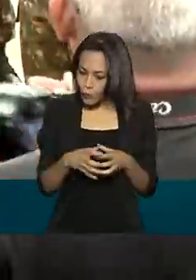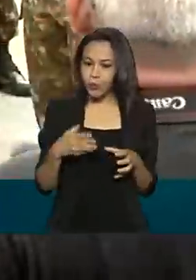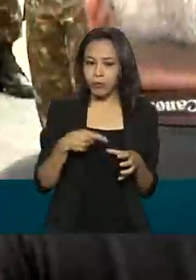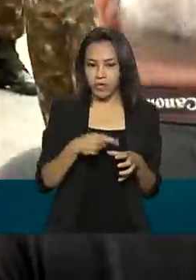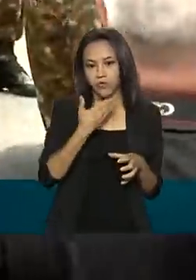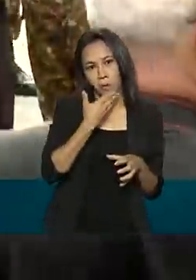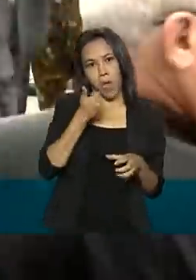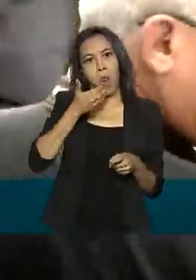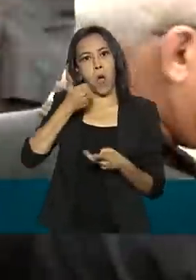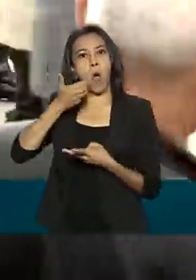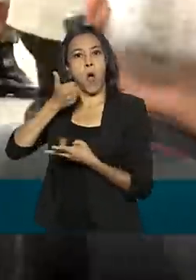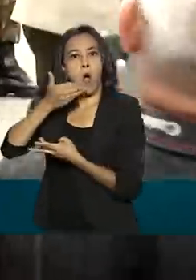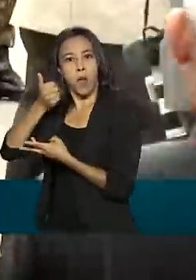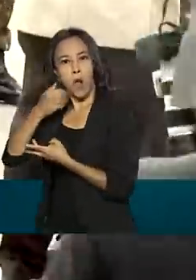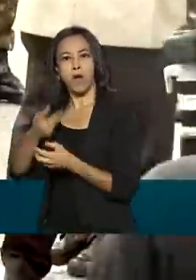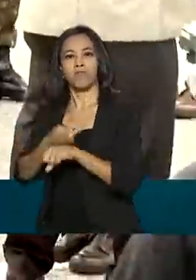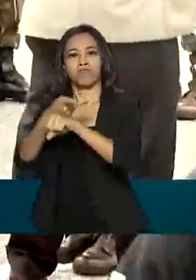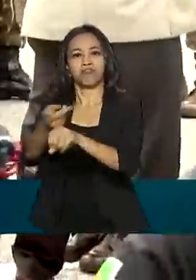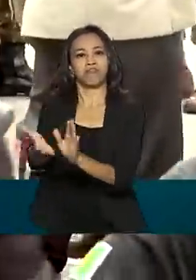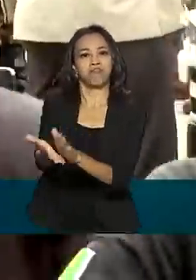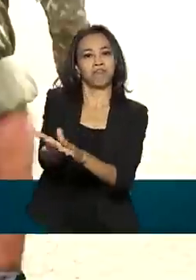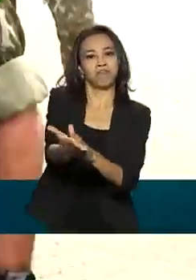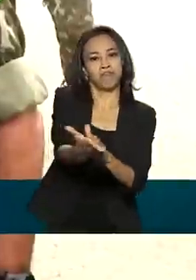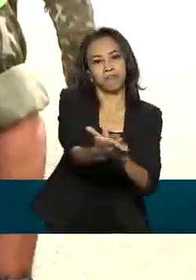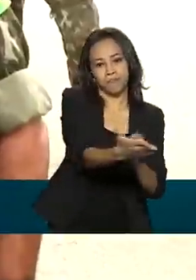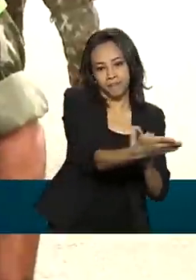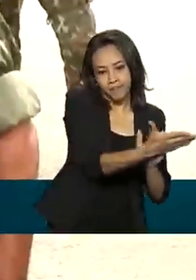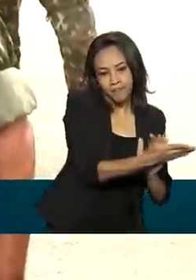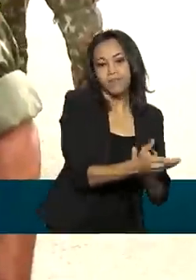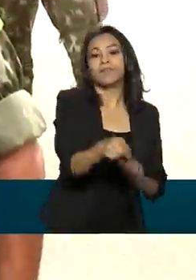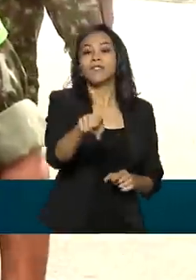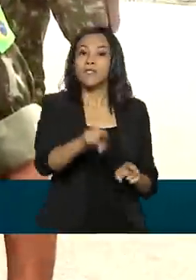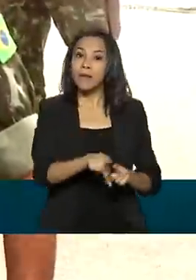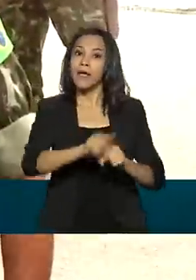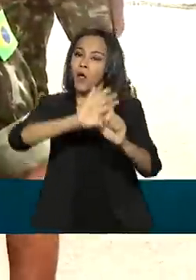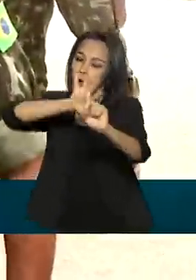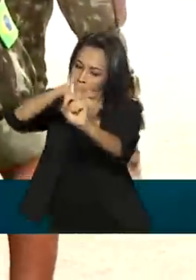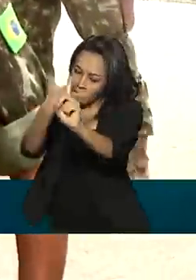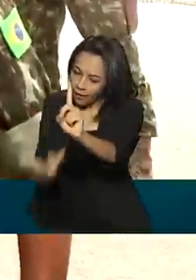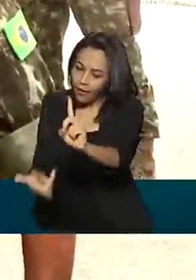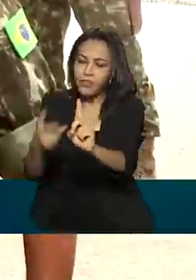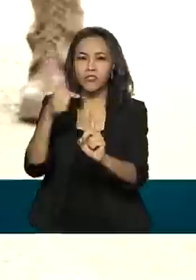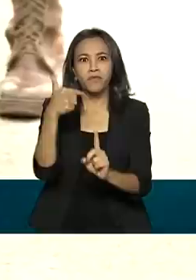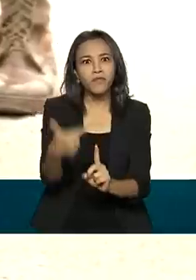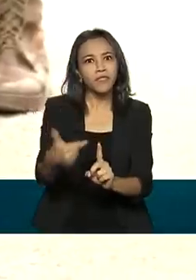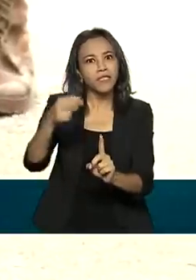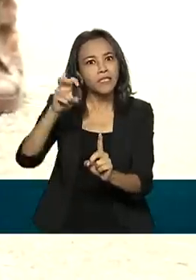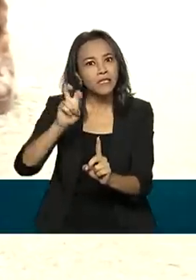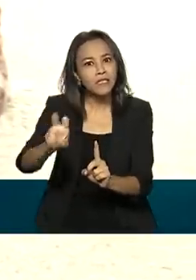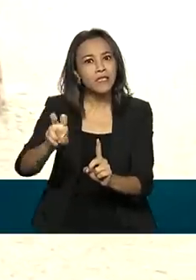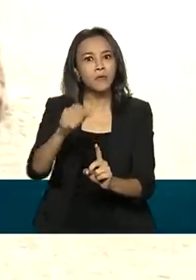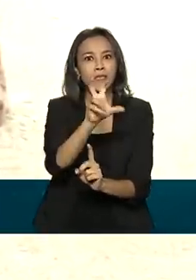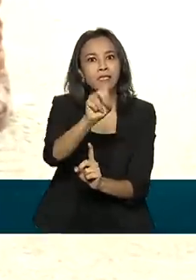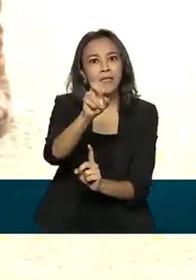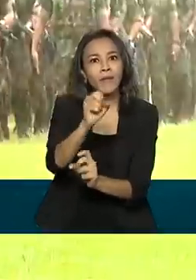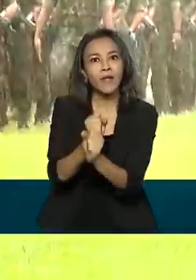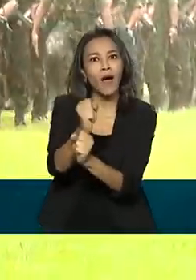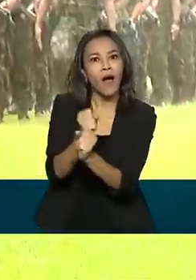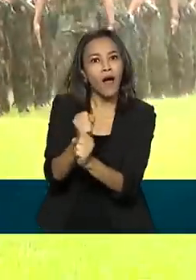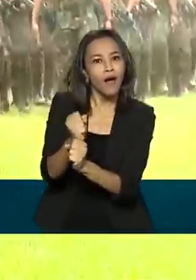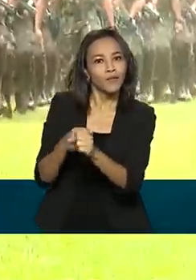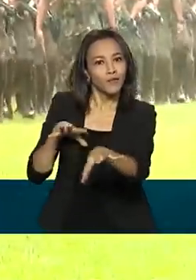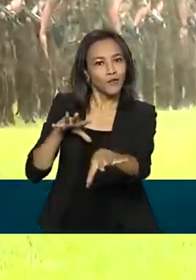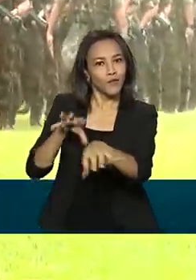receberam uma premiação. O evento também homenageou militares que completaram 25 e 50 anos de formatura,